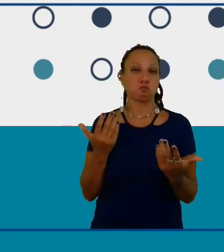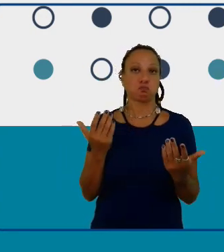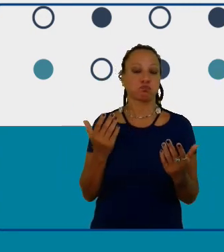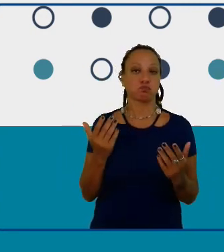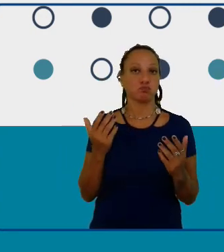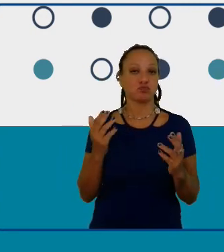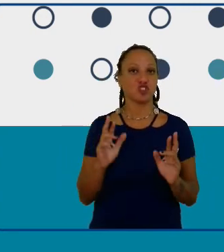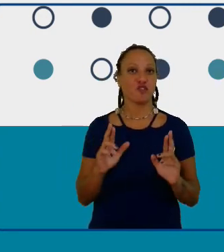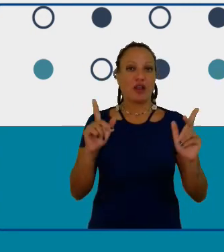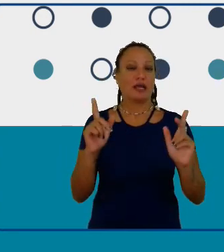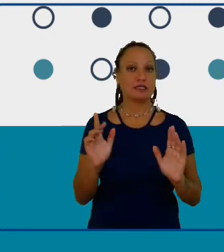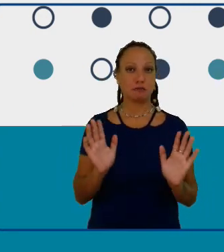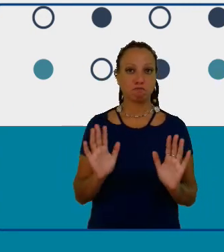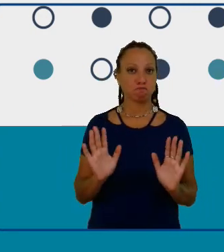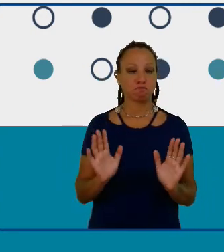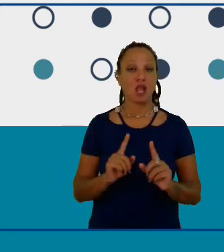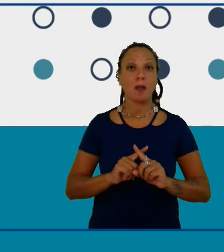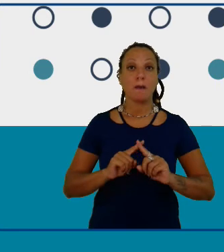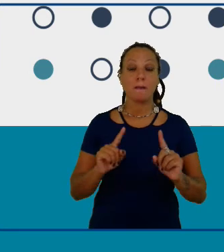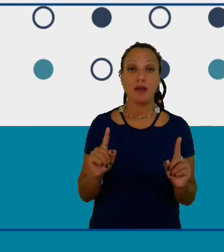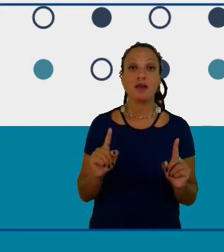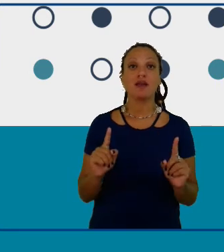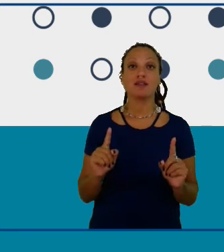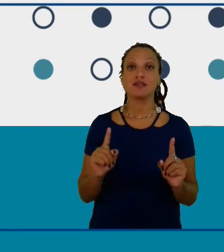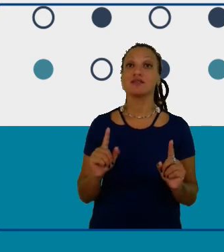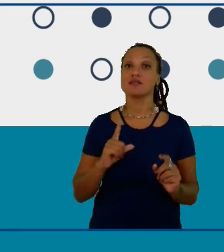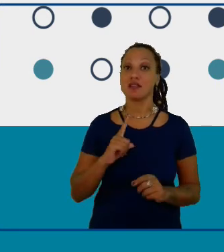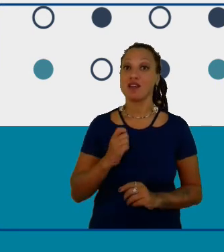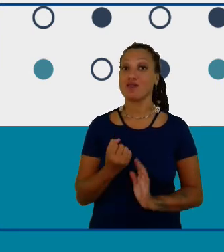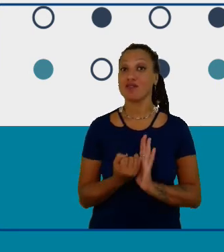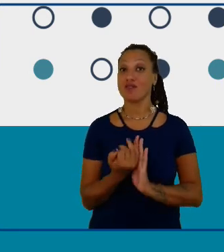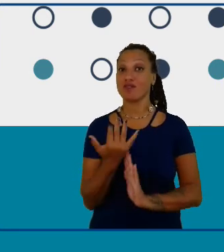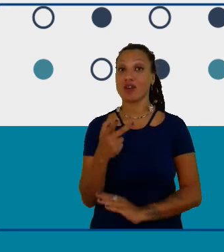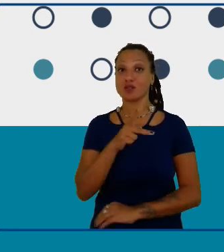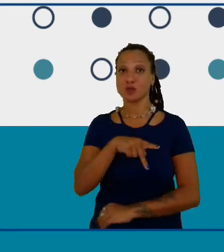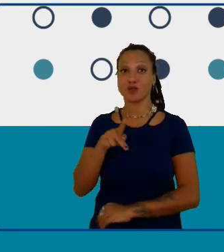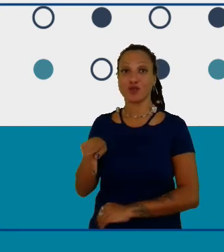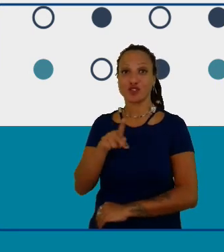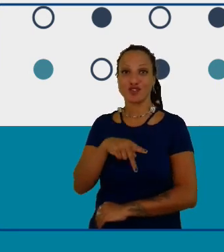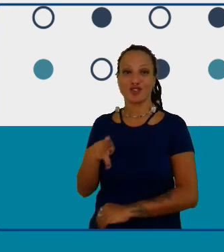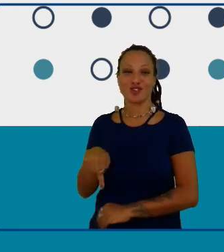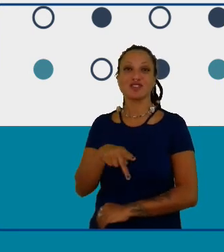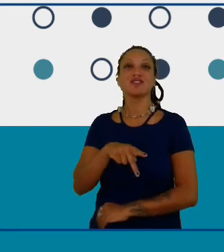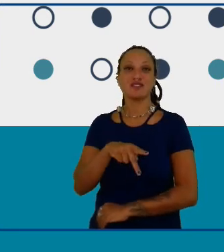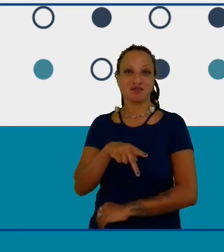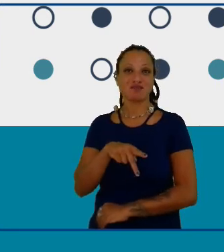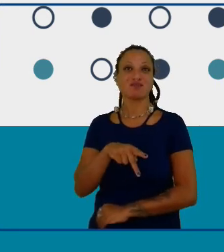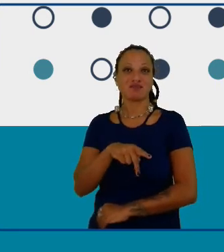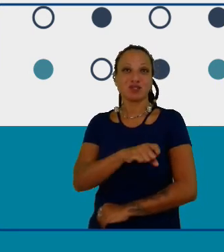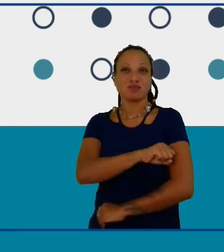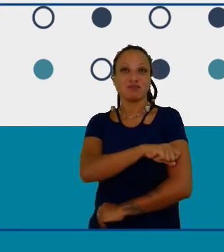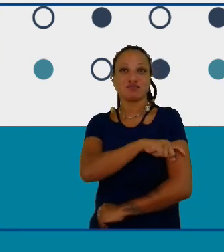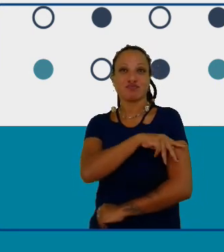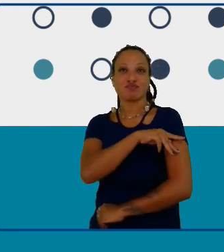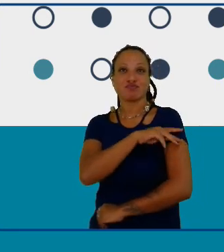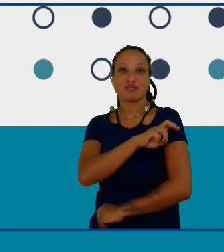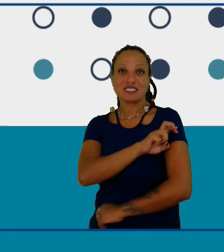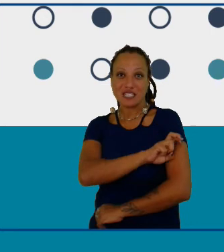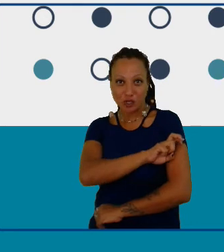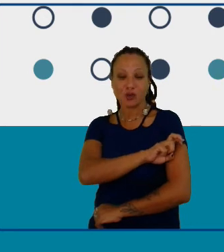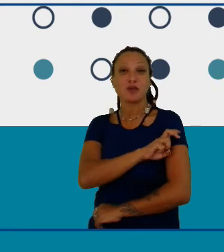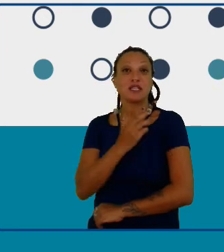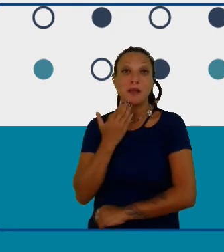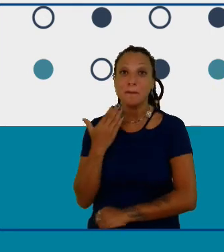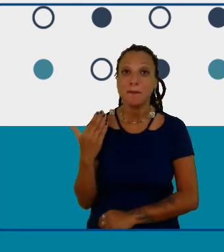muitos professores de Fundamental que estão pedindo STEM Clubs eles